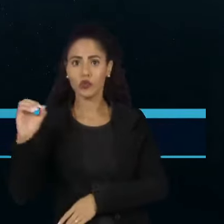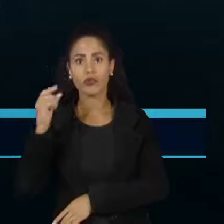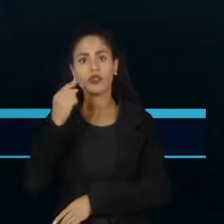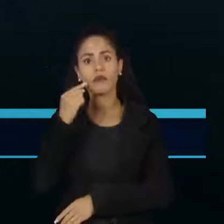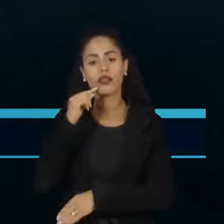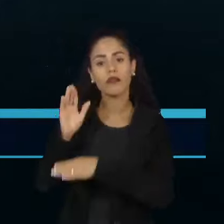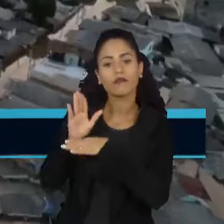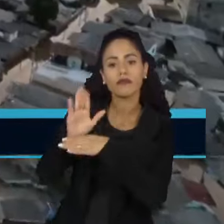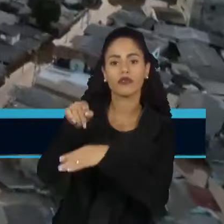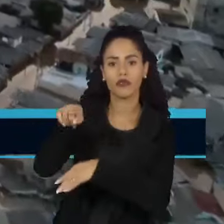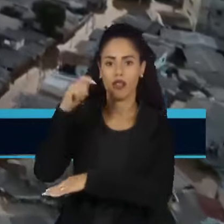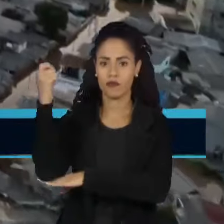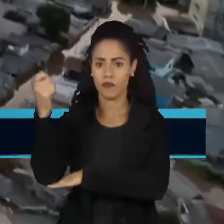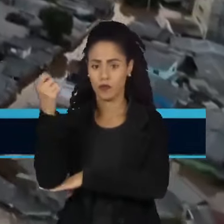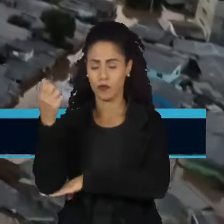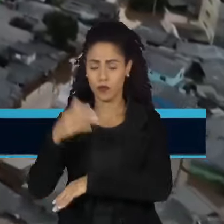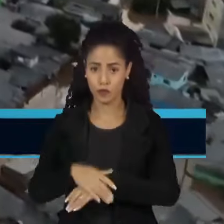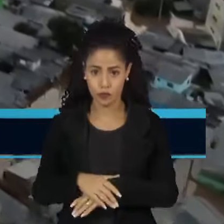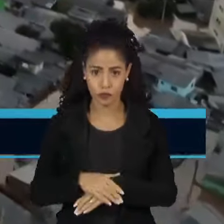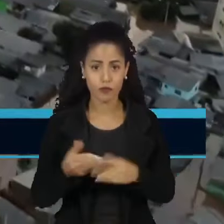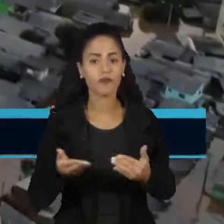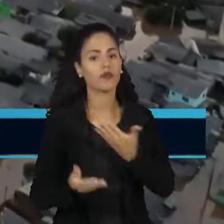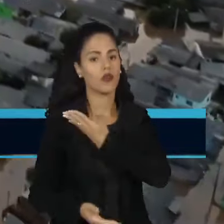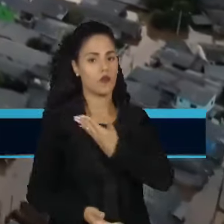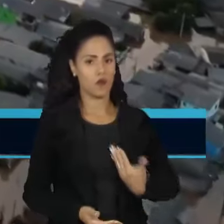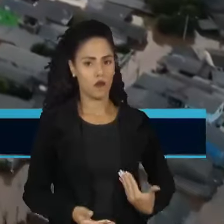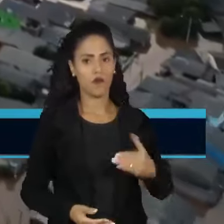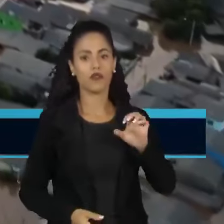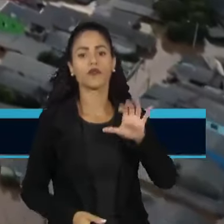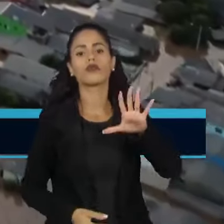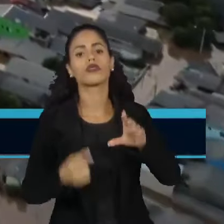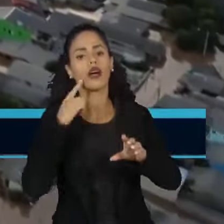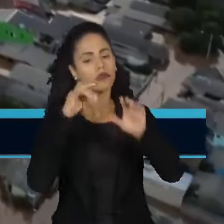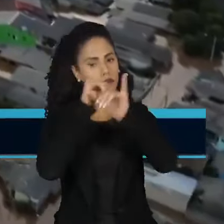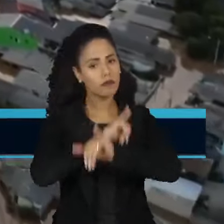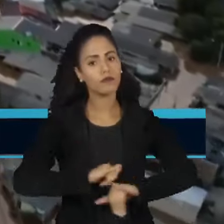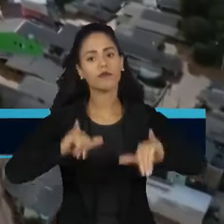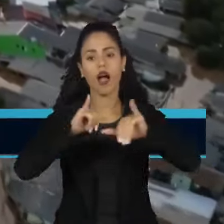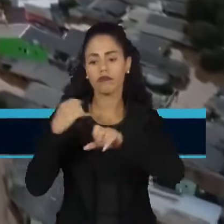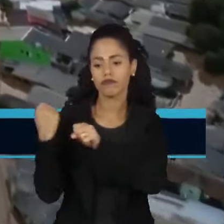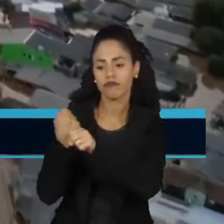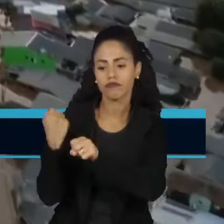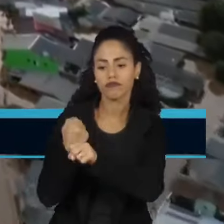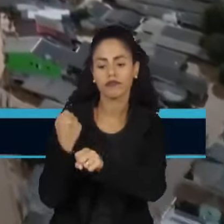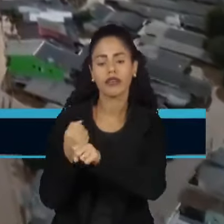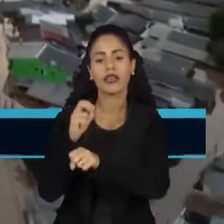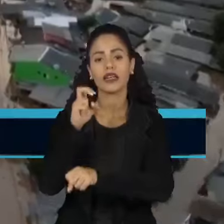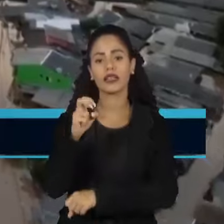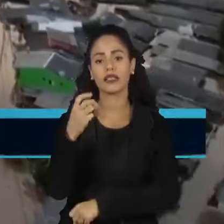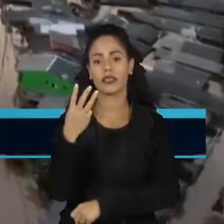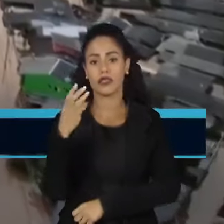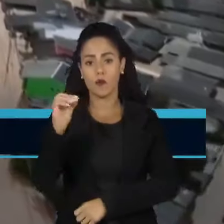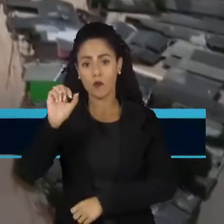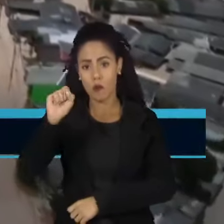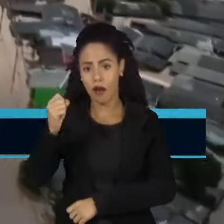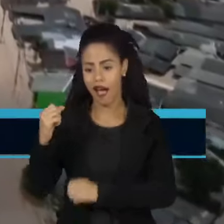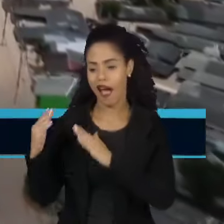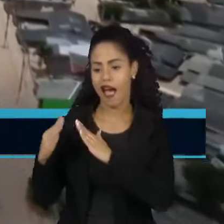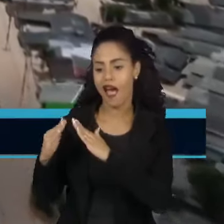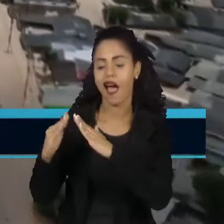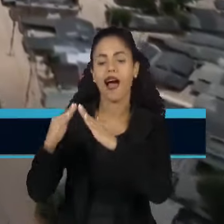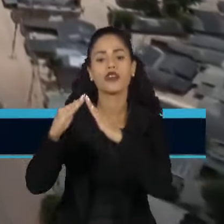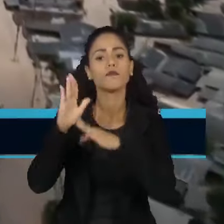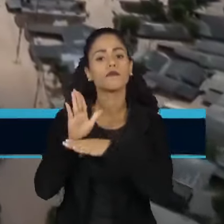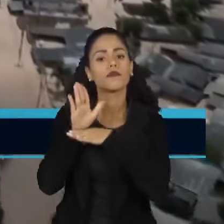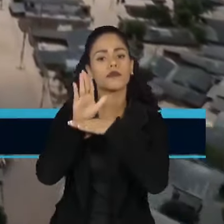para o Rio Grande do Sul. Já o governo estadual anunciou a construção de 538 casas. O programa